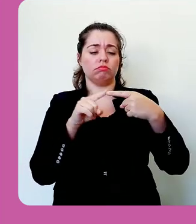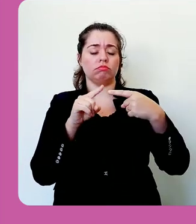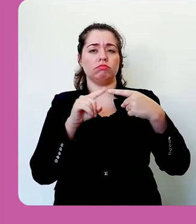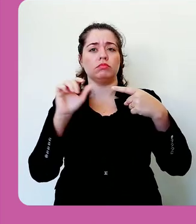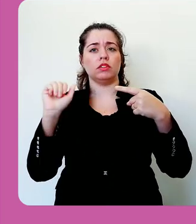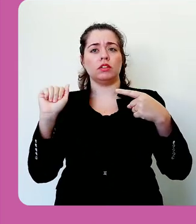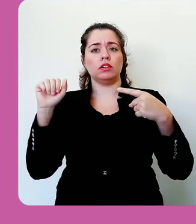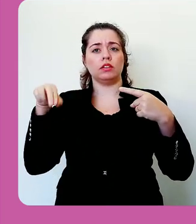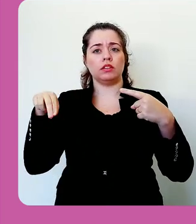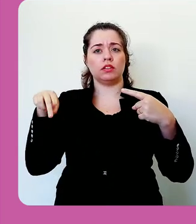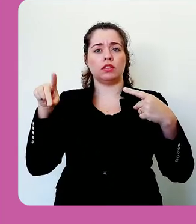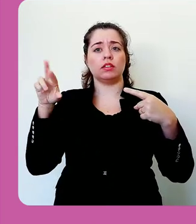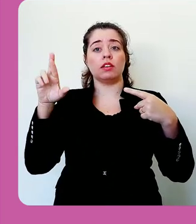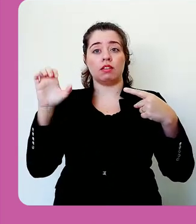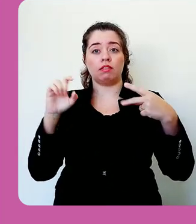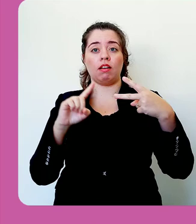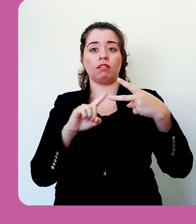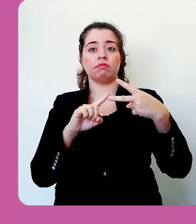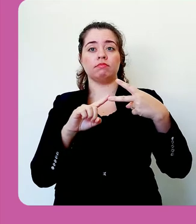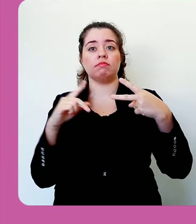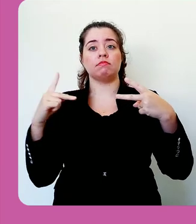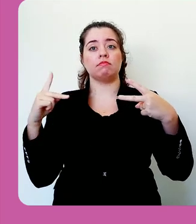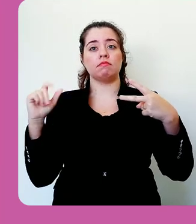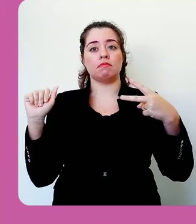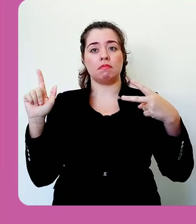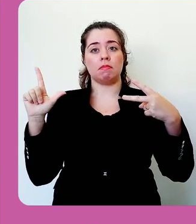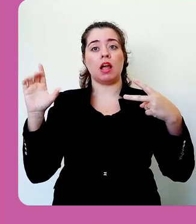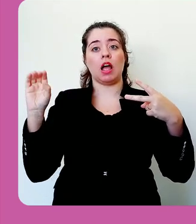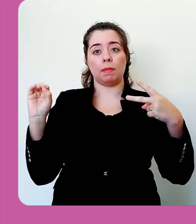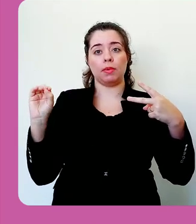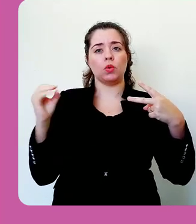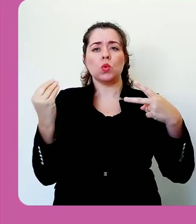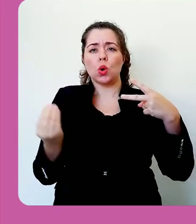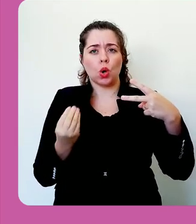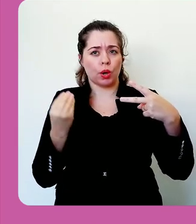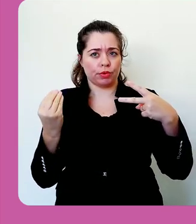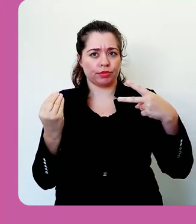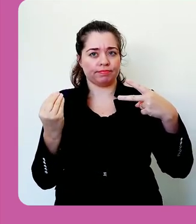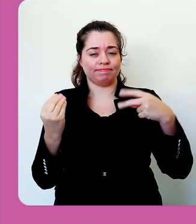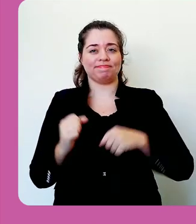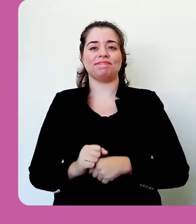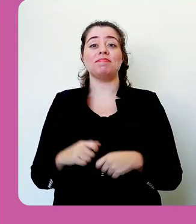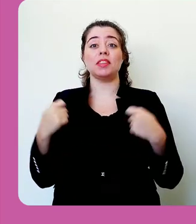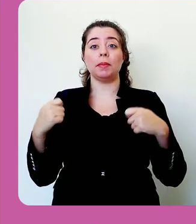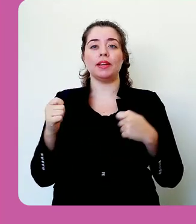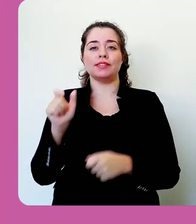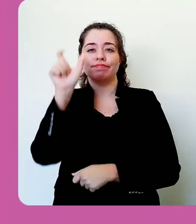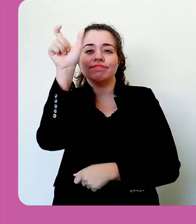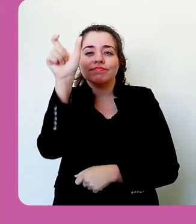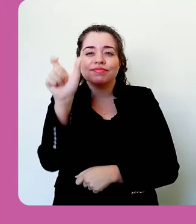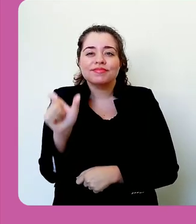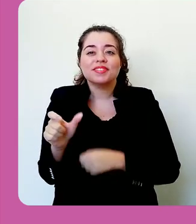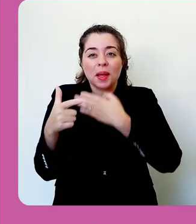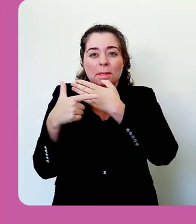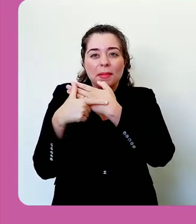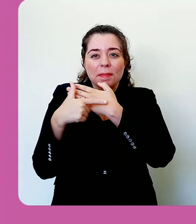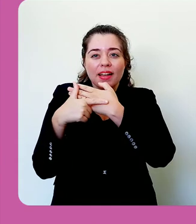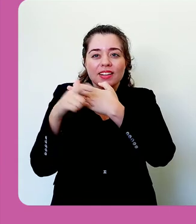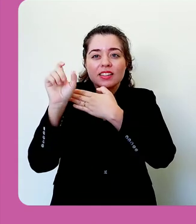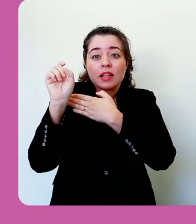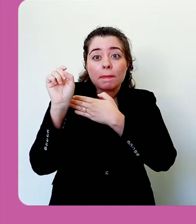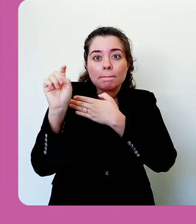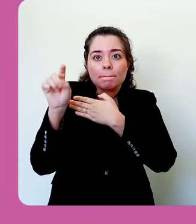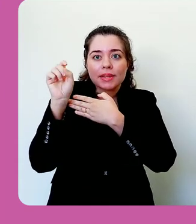ao André e ao Pablo, que aqui estão como estudantes, eu preciso ir nessa coluna papéis